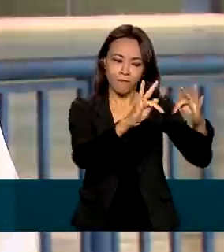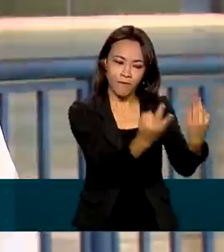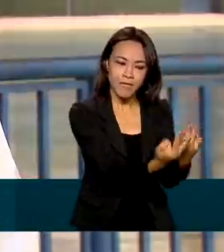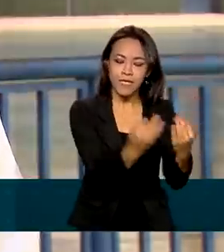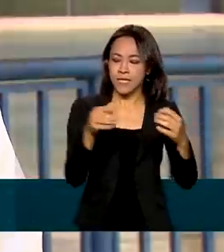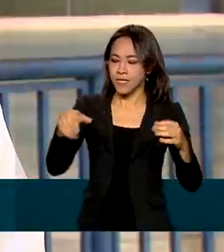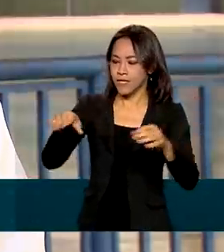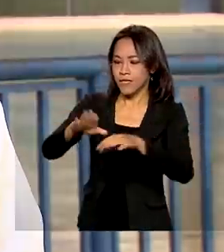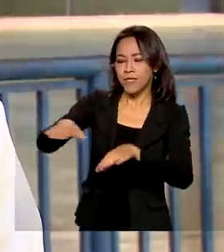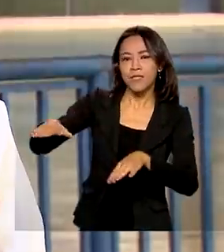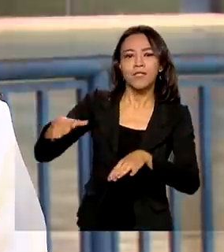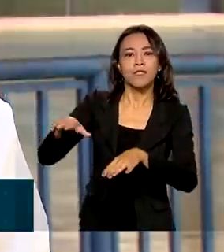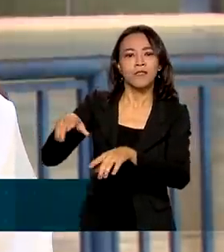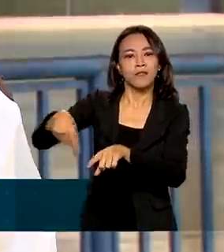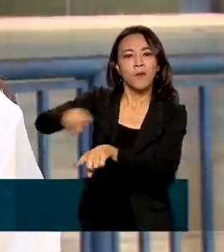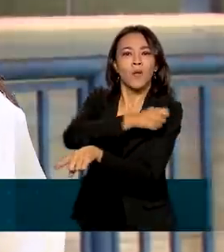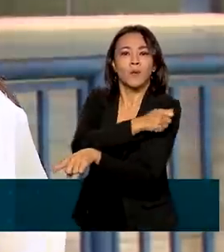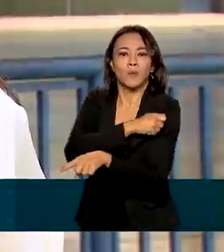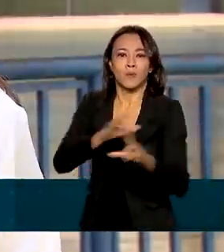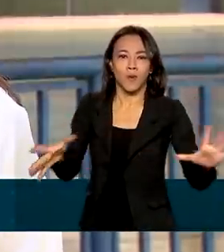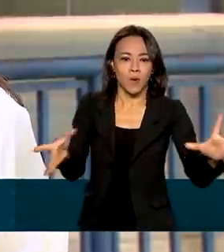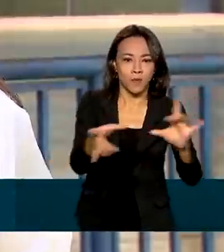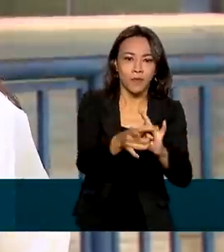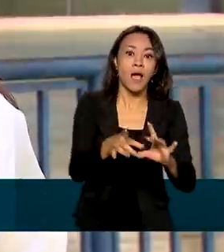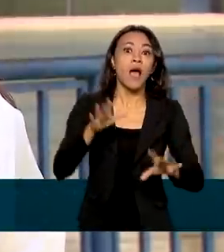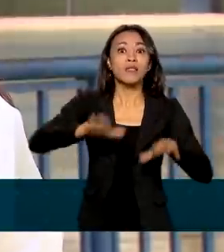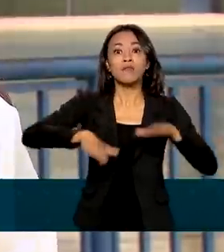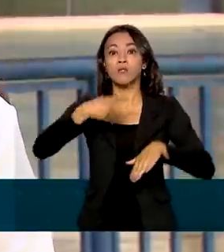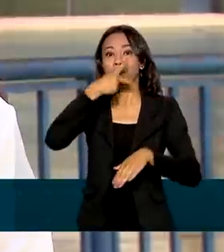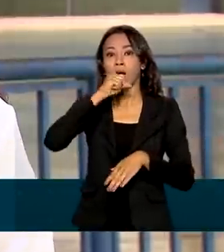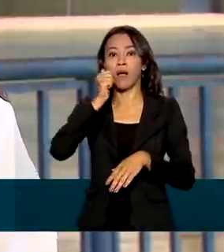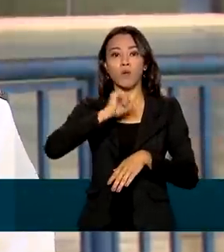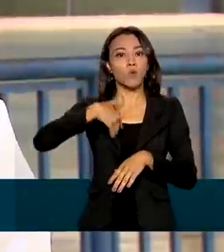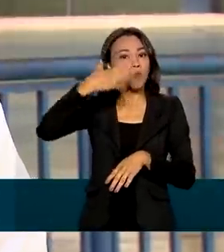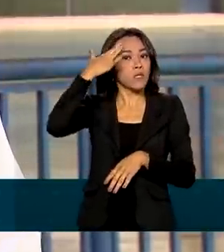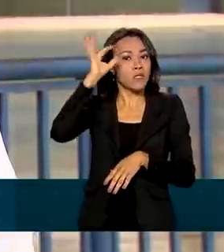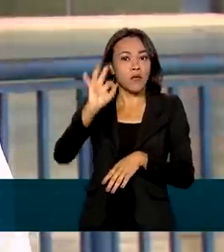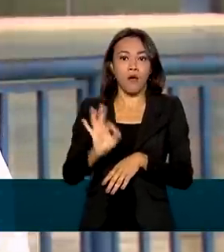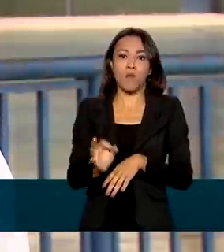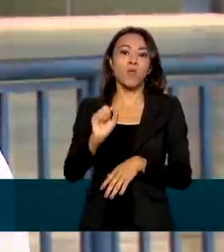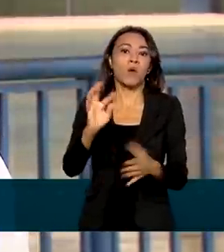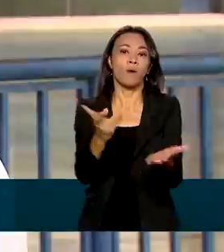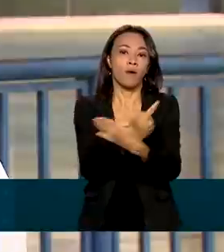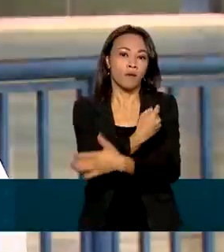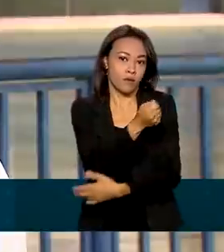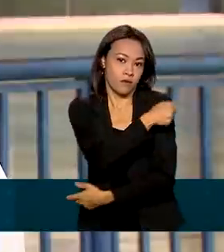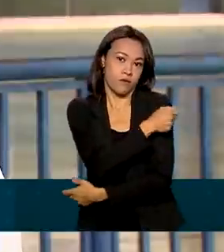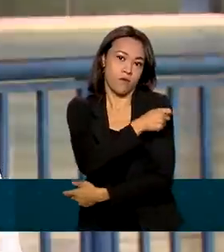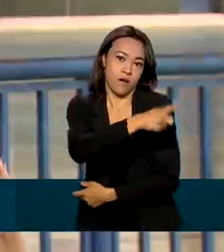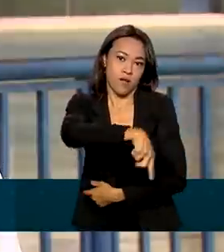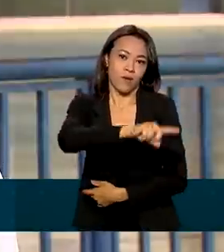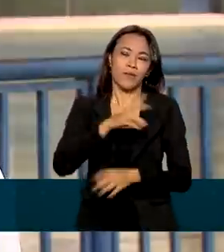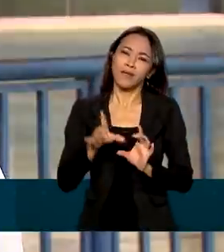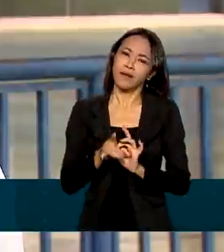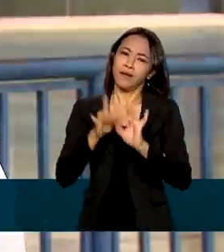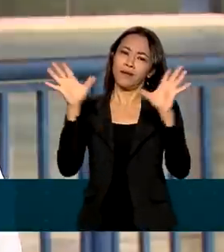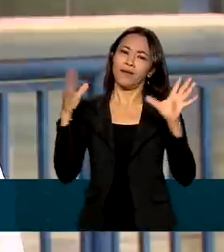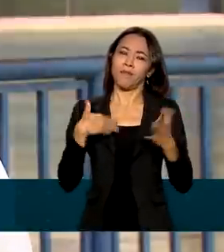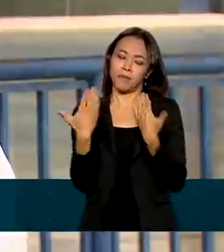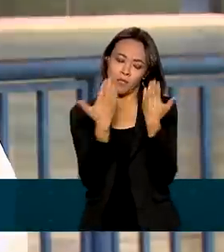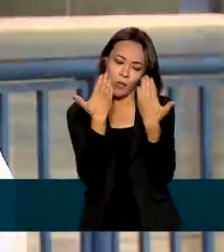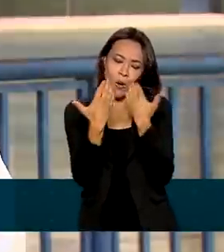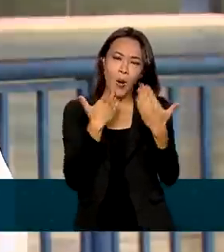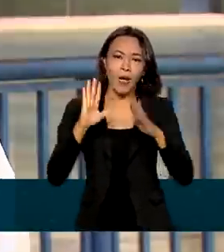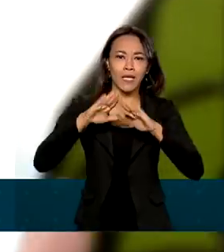os pais, alguns pais, nem sabem pelo que o aluno está passando. E esse aluno tem a liberdade maior de estar conversando com a psicóloga da escola,